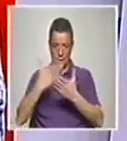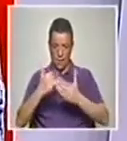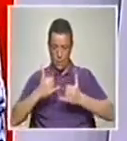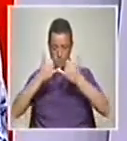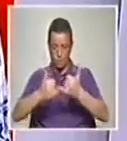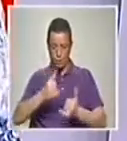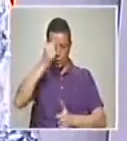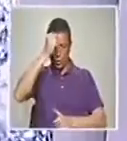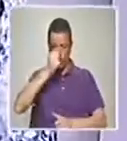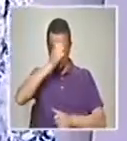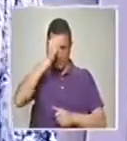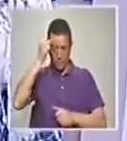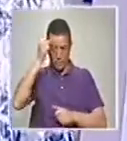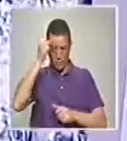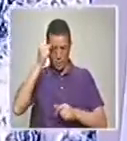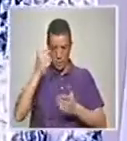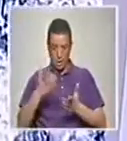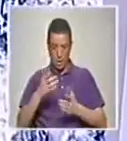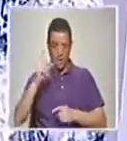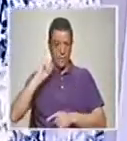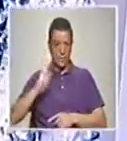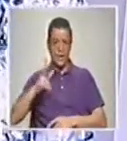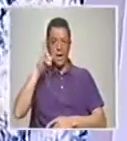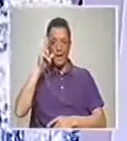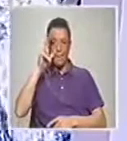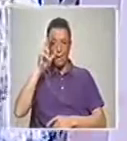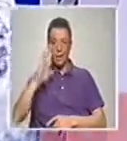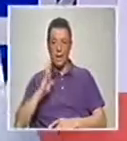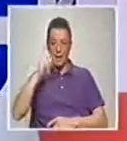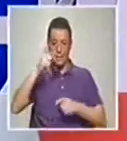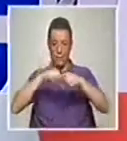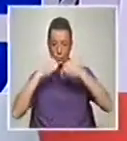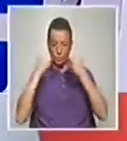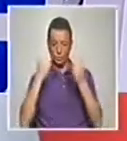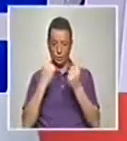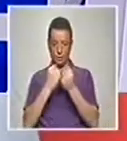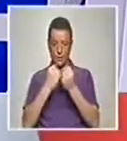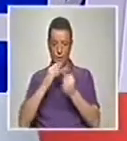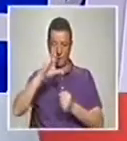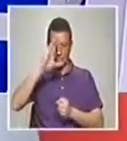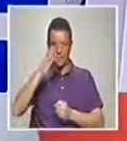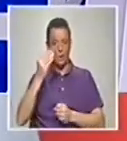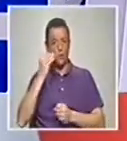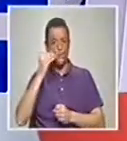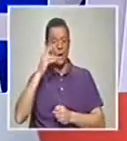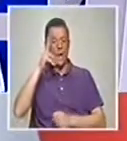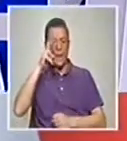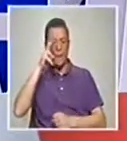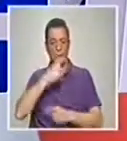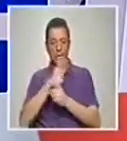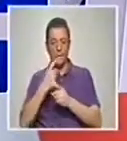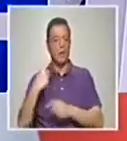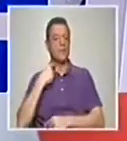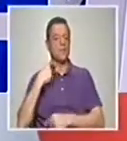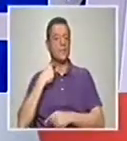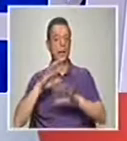próximo domingo. Estamos a chegar ao Dia dos Namorados e amanhã, no Sociedade Civil, vamos saber como é que se namora na era digital.